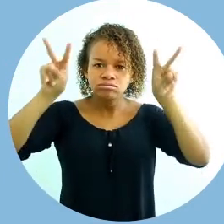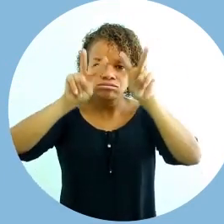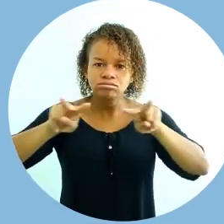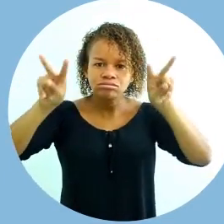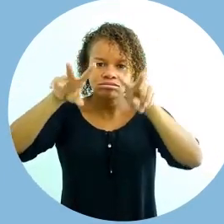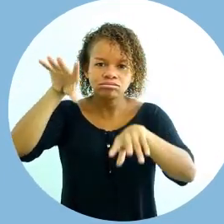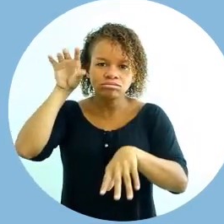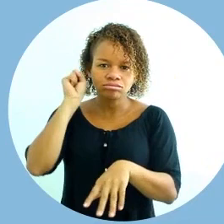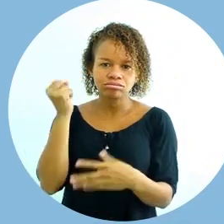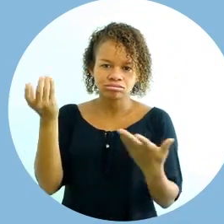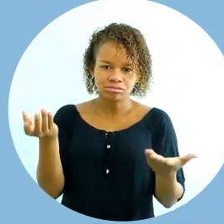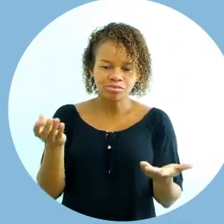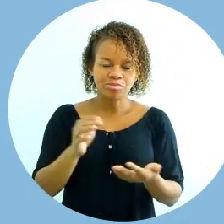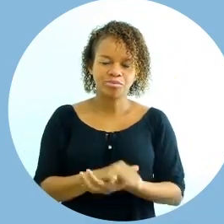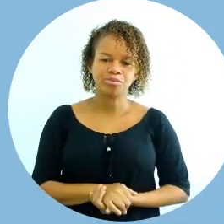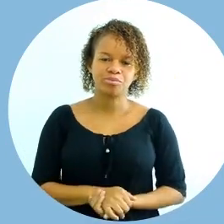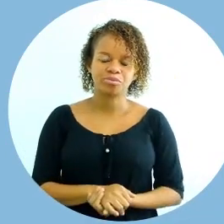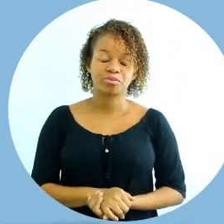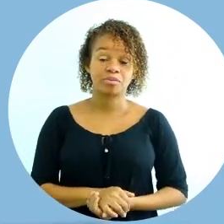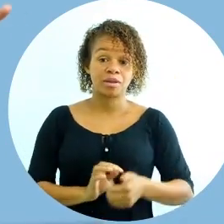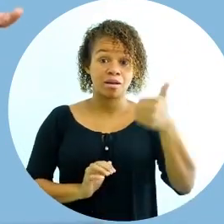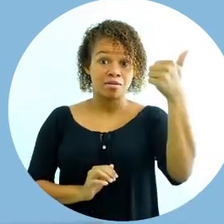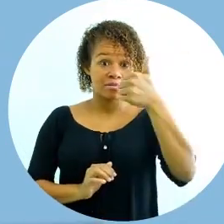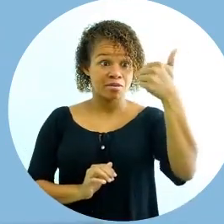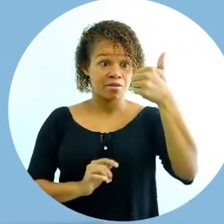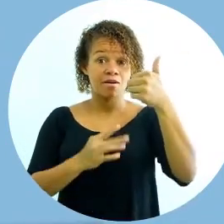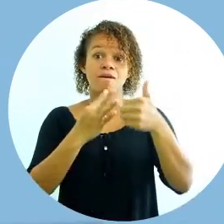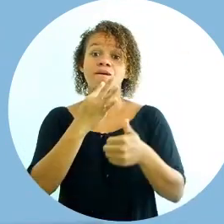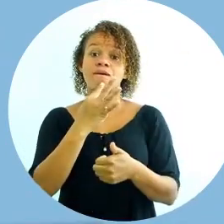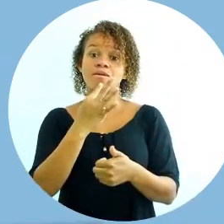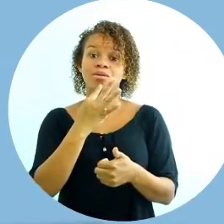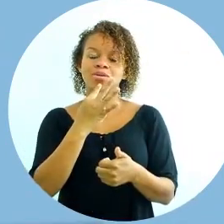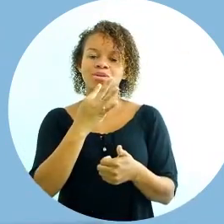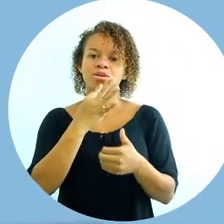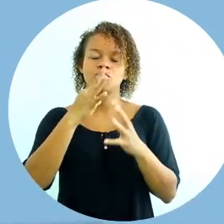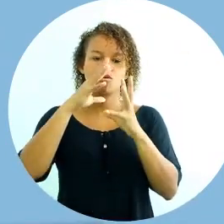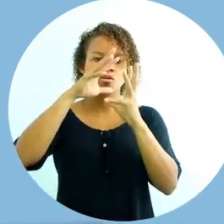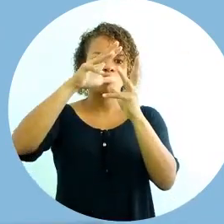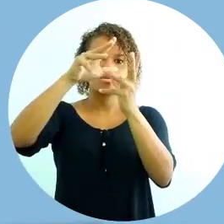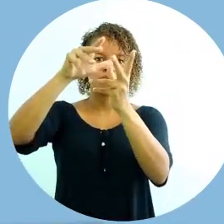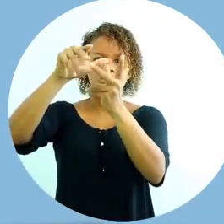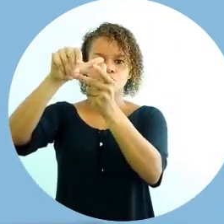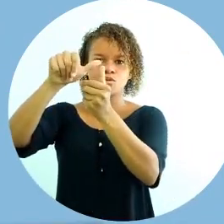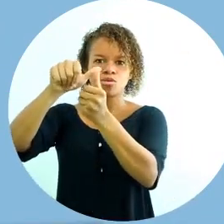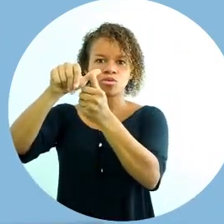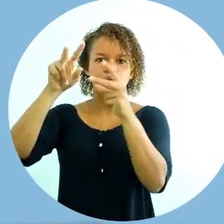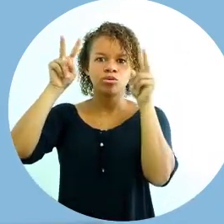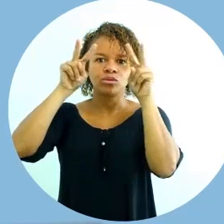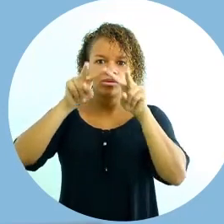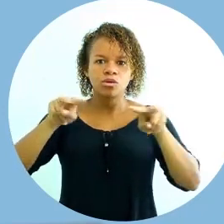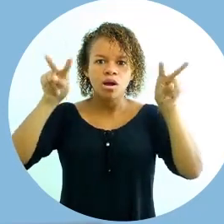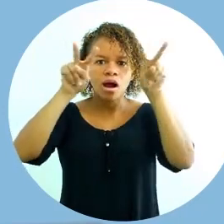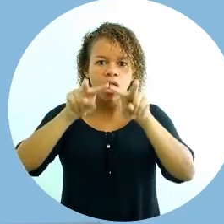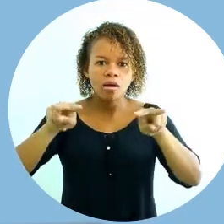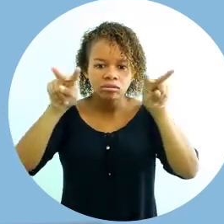materiais audiovisuais. Primeiro, vamos conhecer um pouco do mundo audiovisual. O mundo audiovisual, ele é